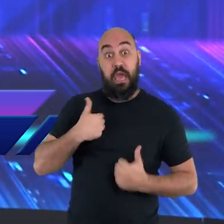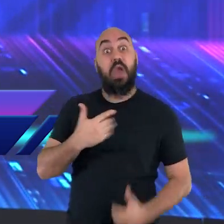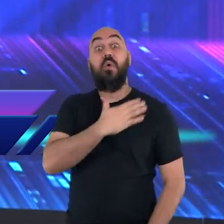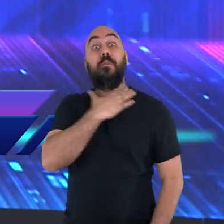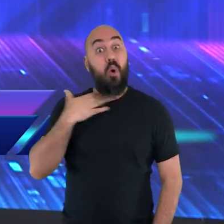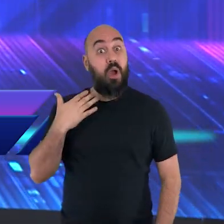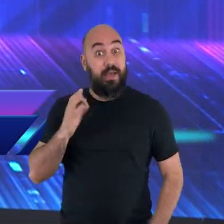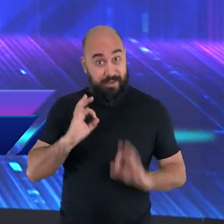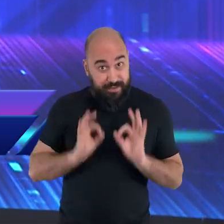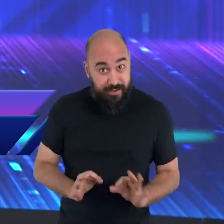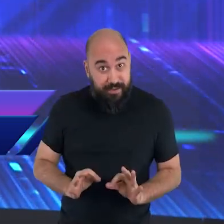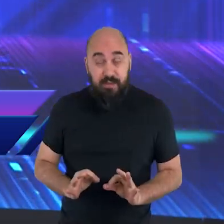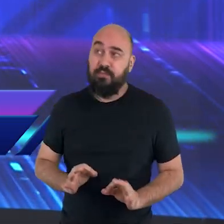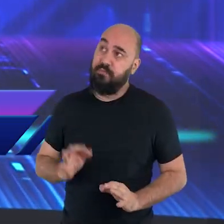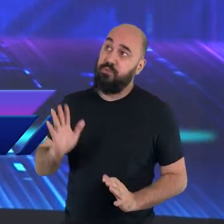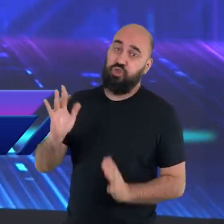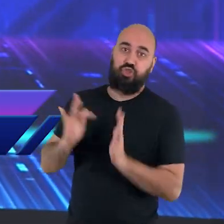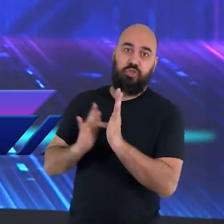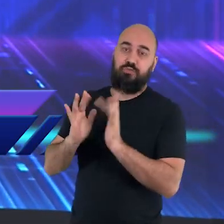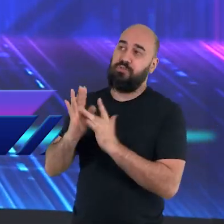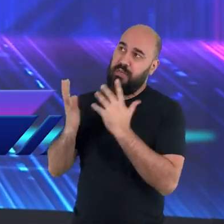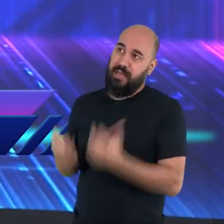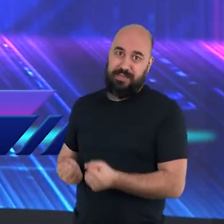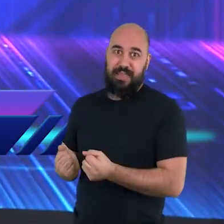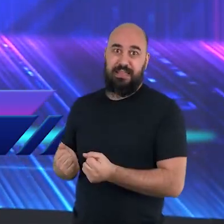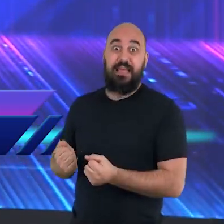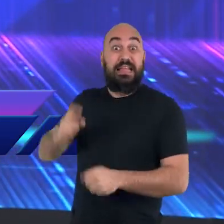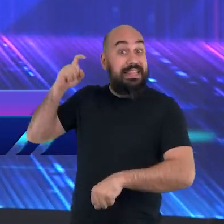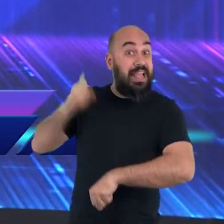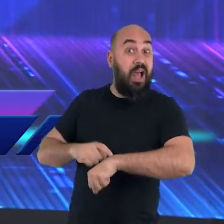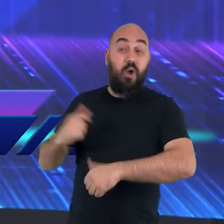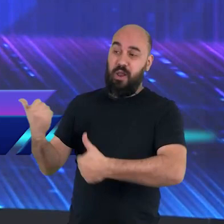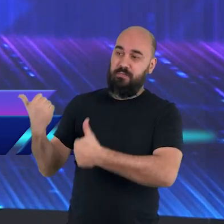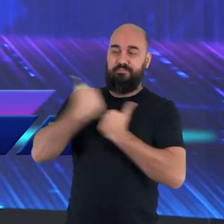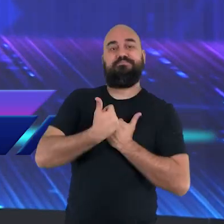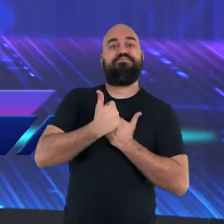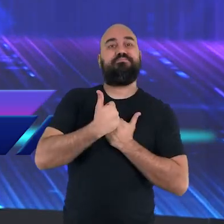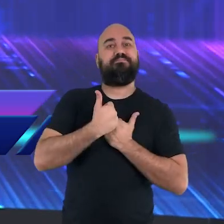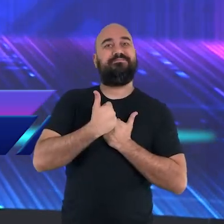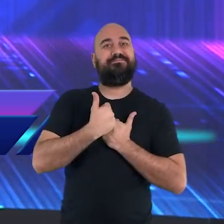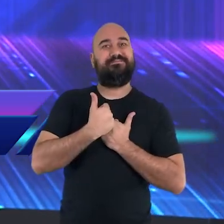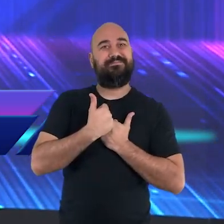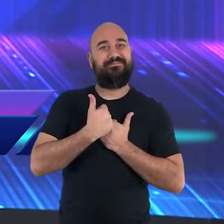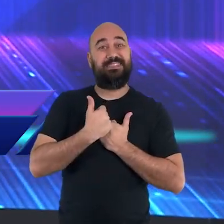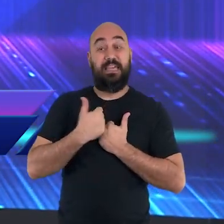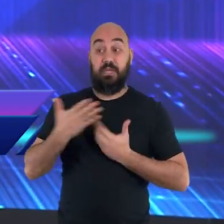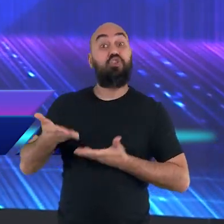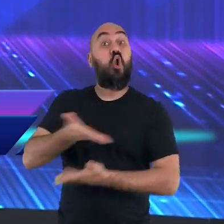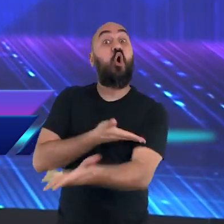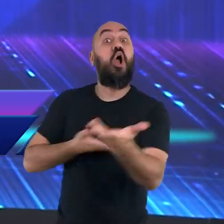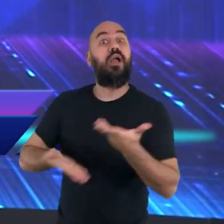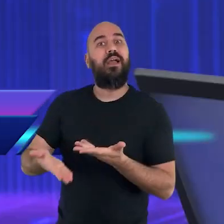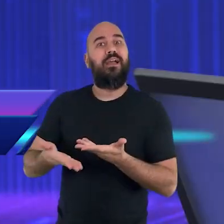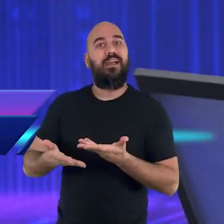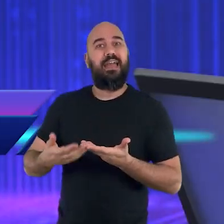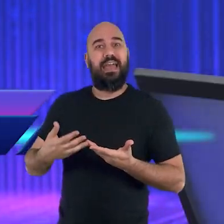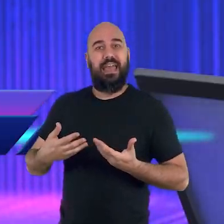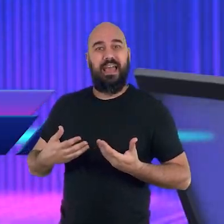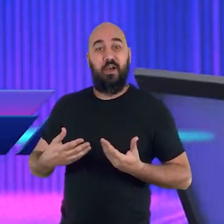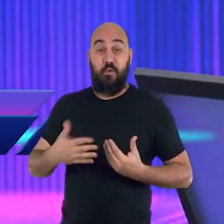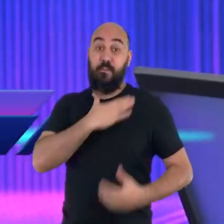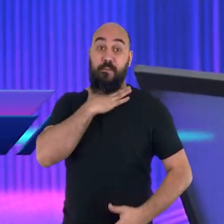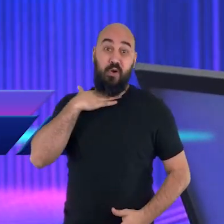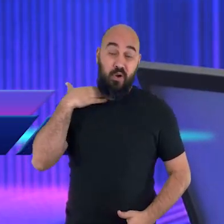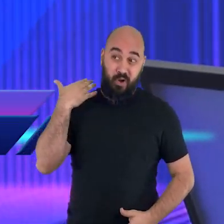sobre os meus ombros, agora recai sobre Jesus. Ele propõe uma troca para nós. Então, Ele assume a minha culpa, Ele